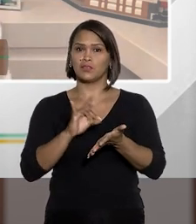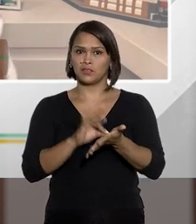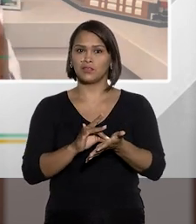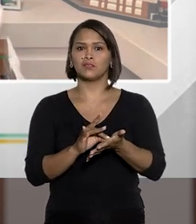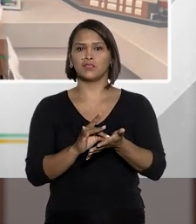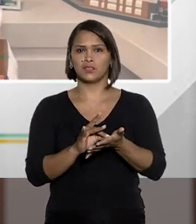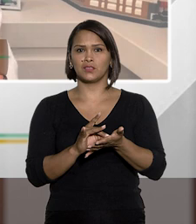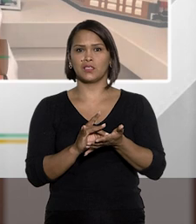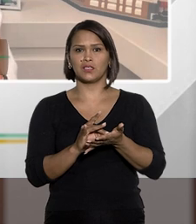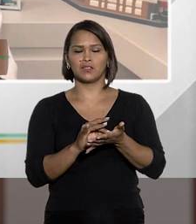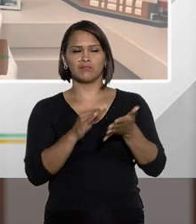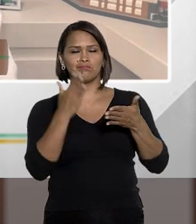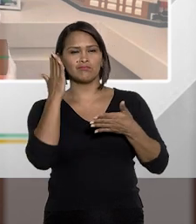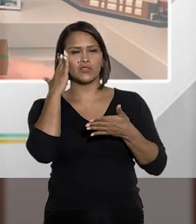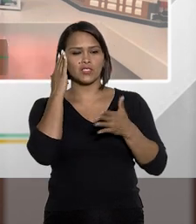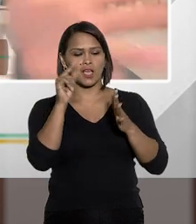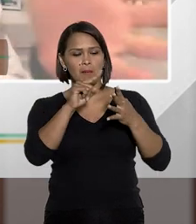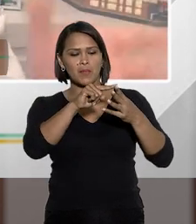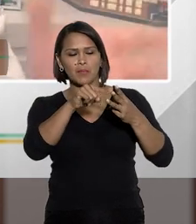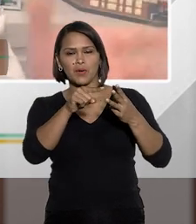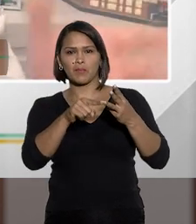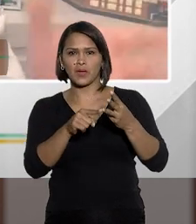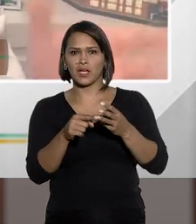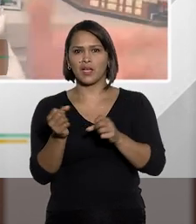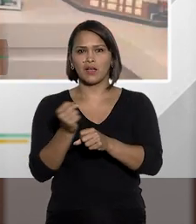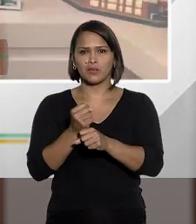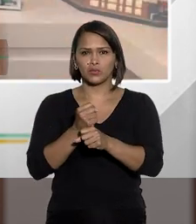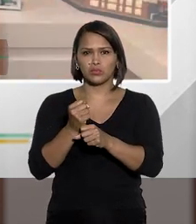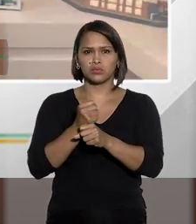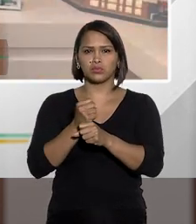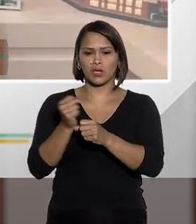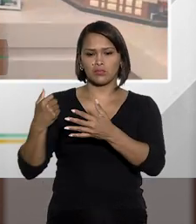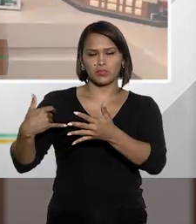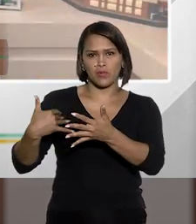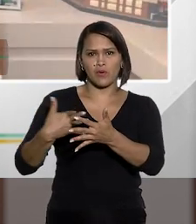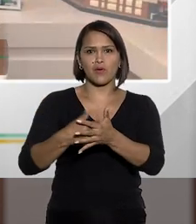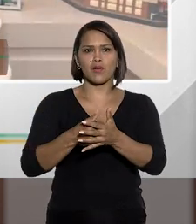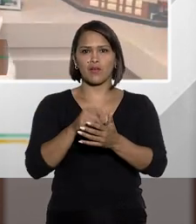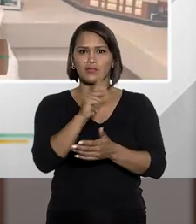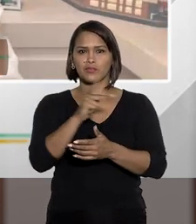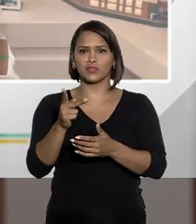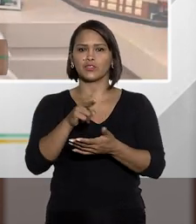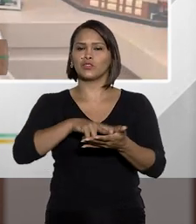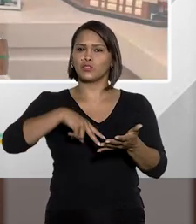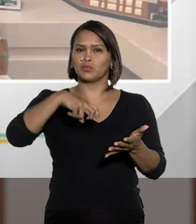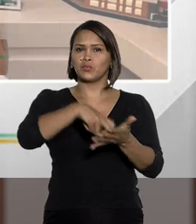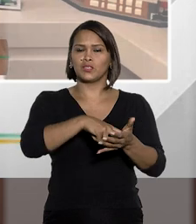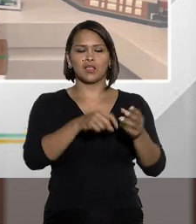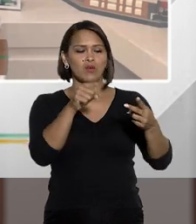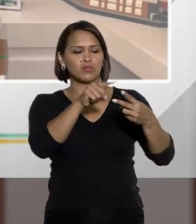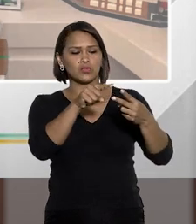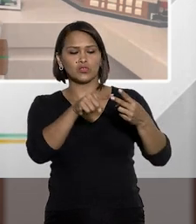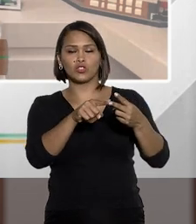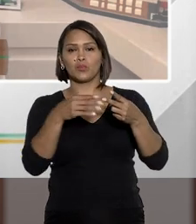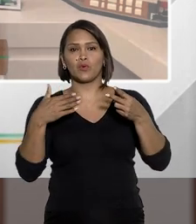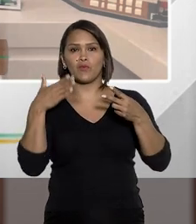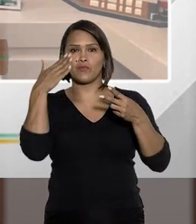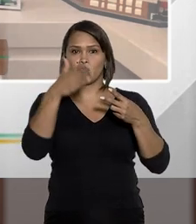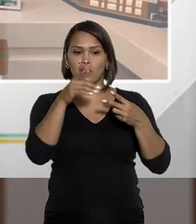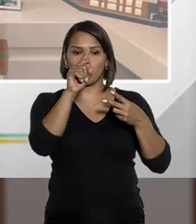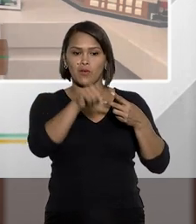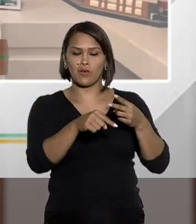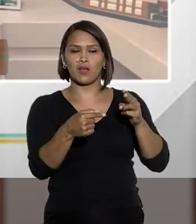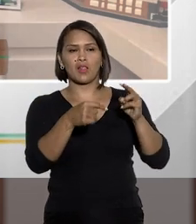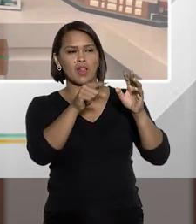verdade, você conjuga, e o Rogério aí com anos e anos de professor de penal sabe disso, você conjuga o tipo objetivo